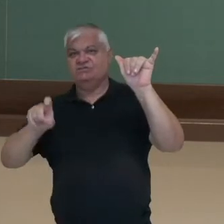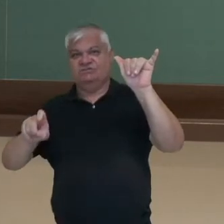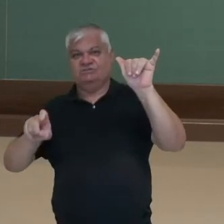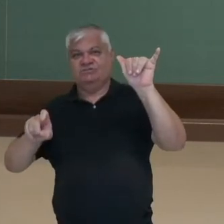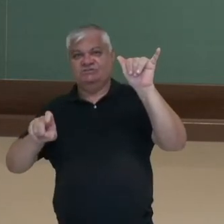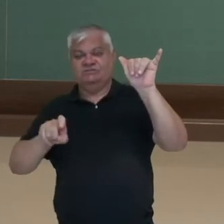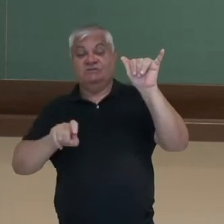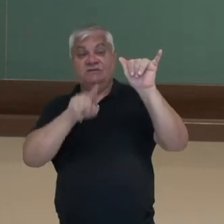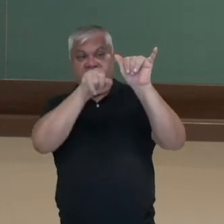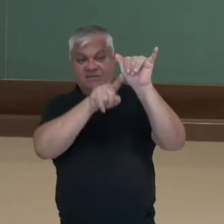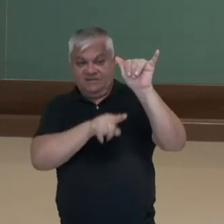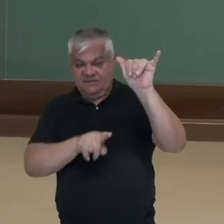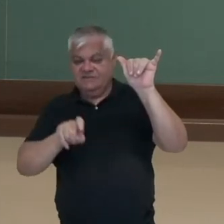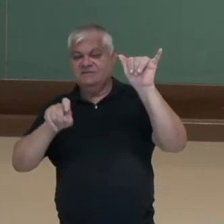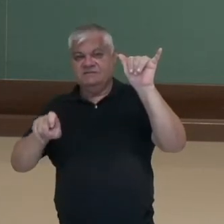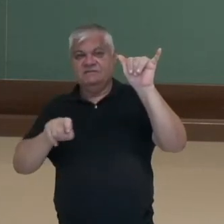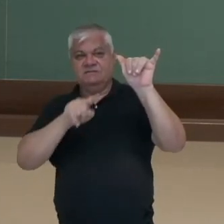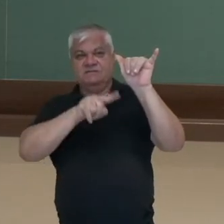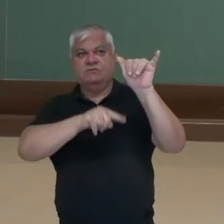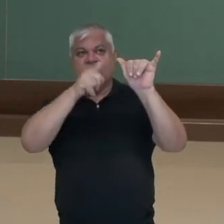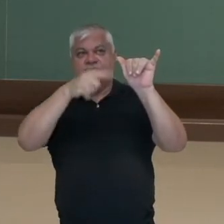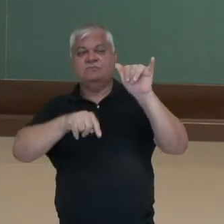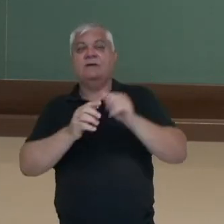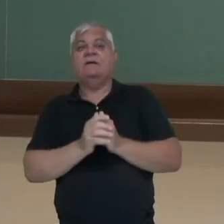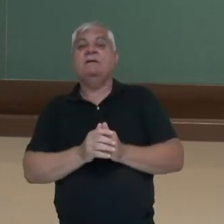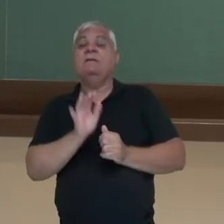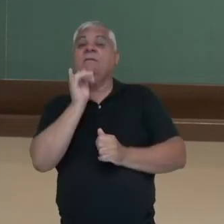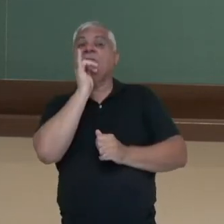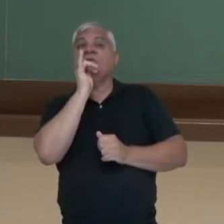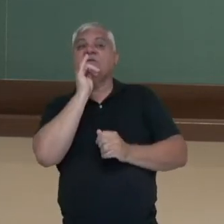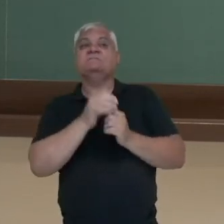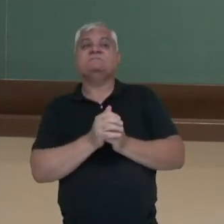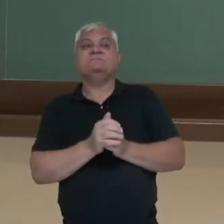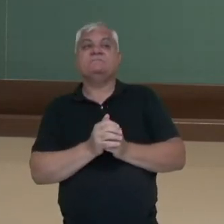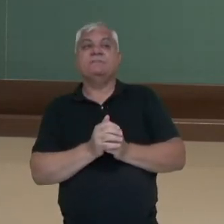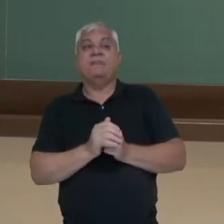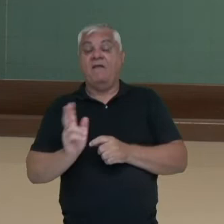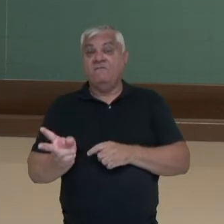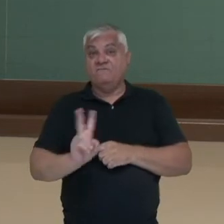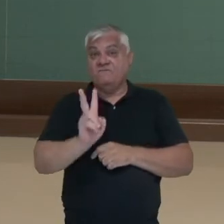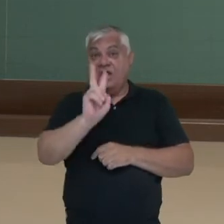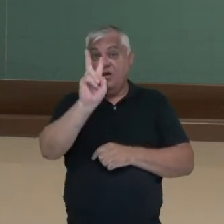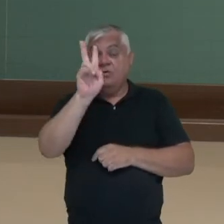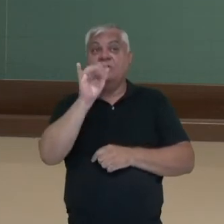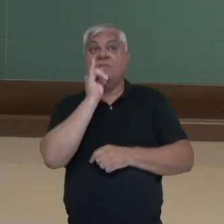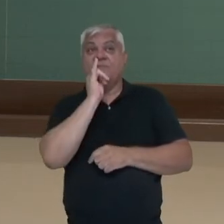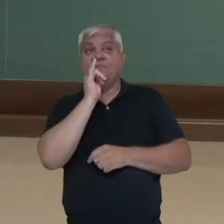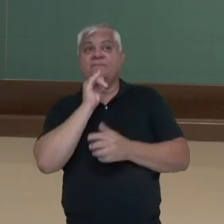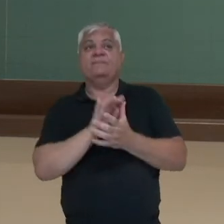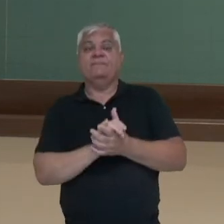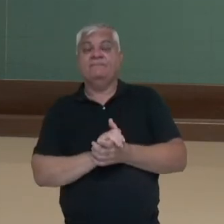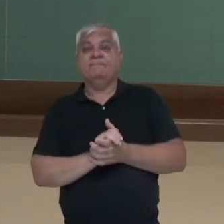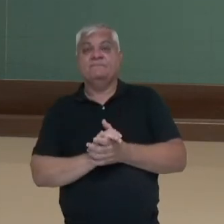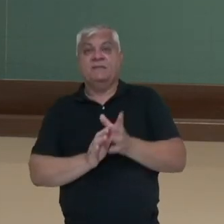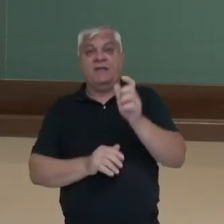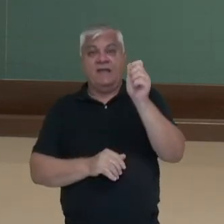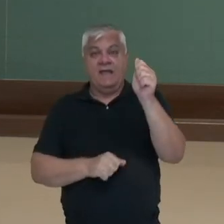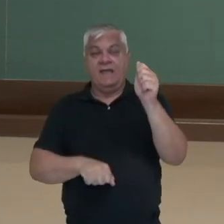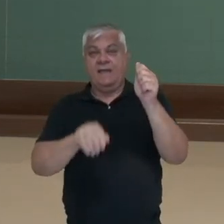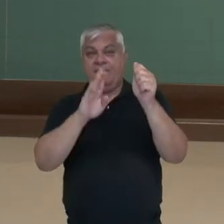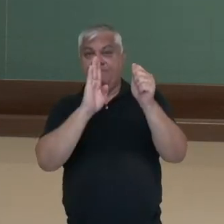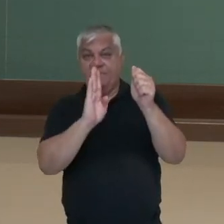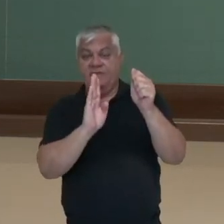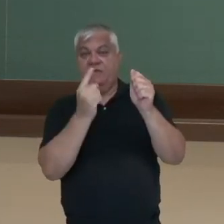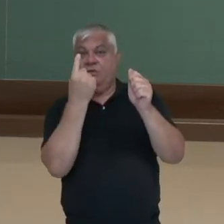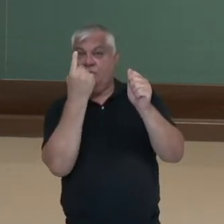diferenciado, ok? E para os valores, então, fazendo de a, b igual